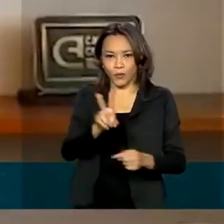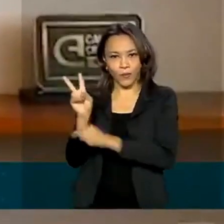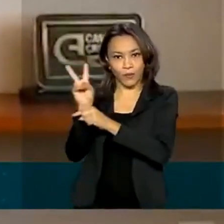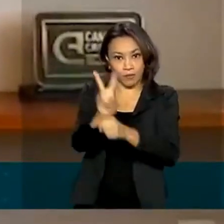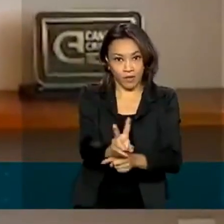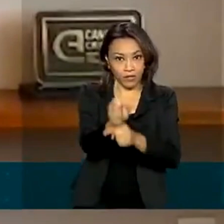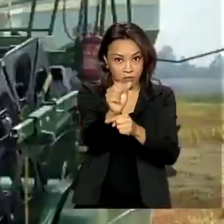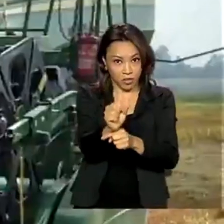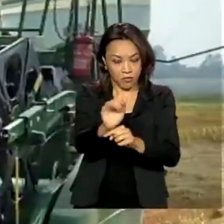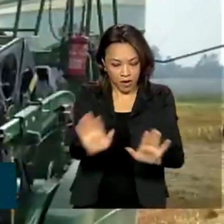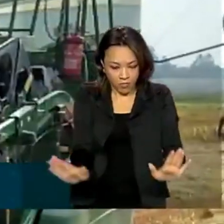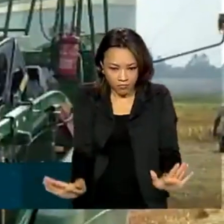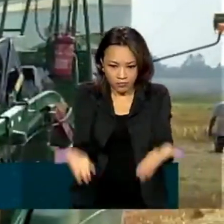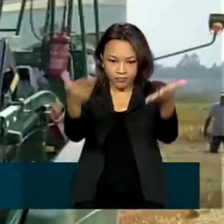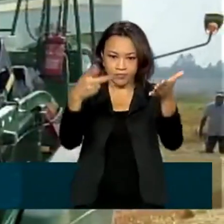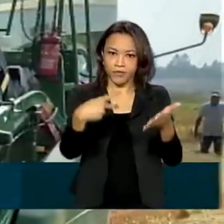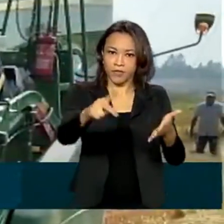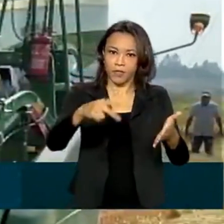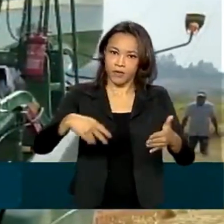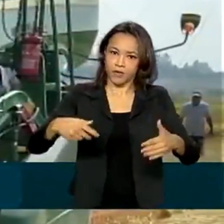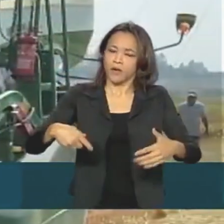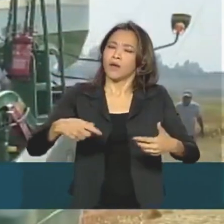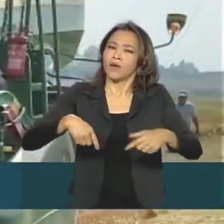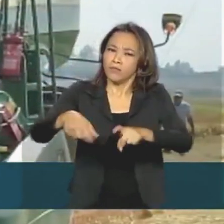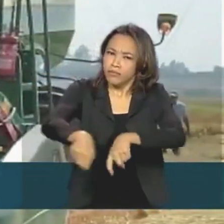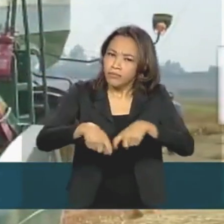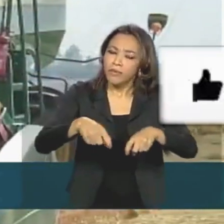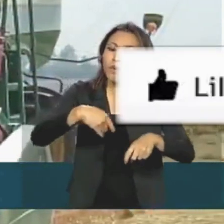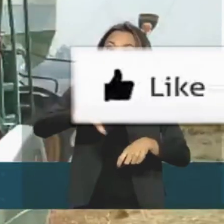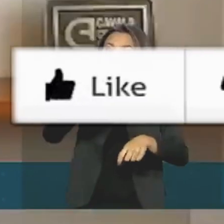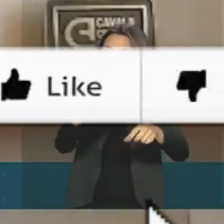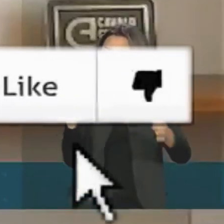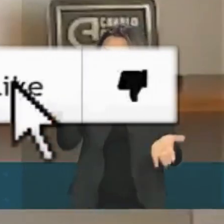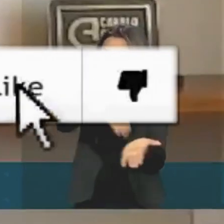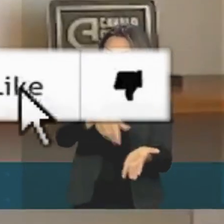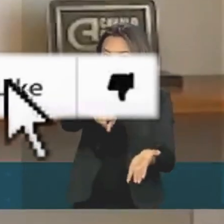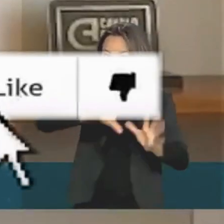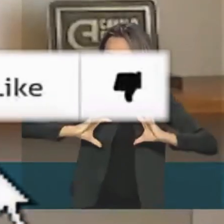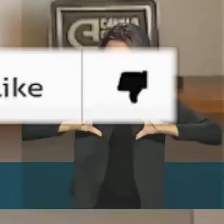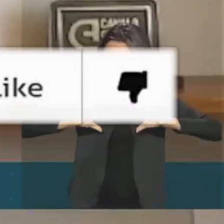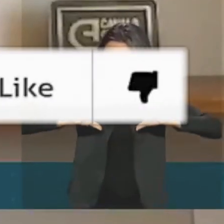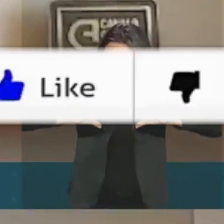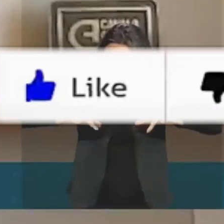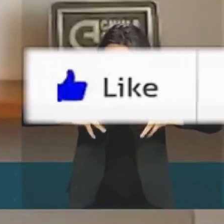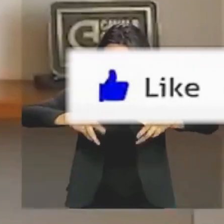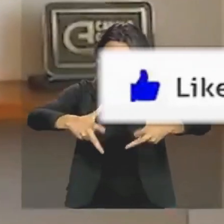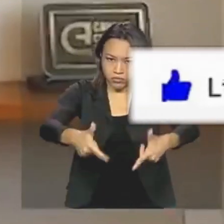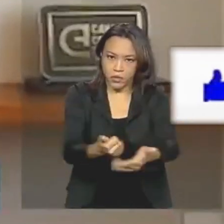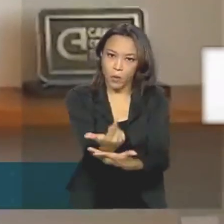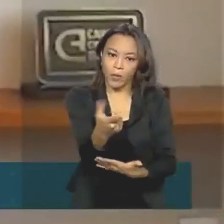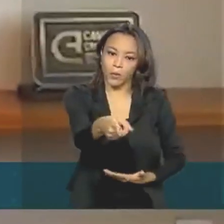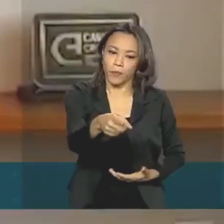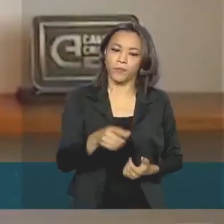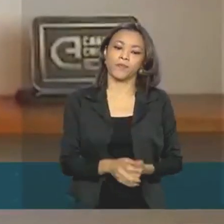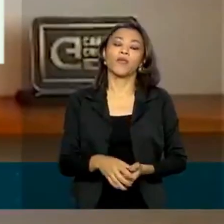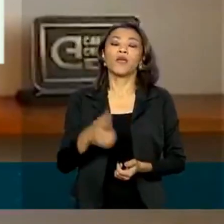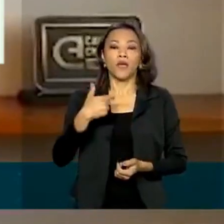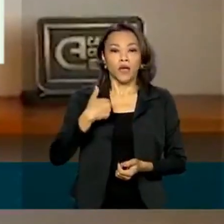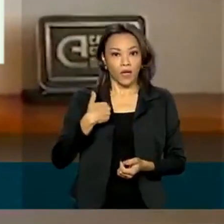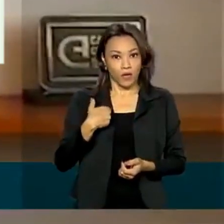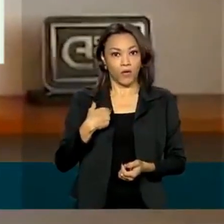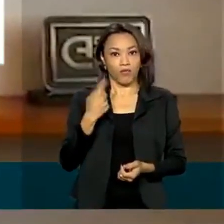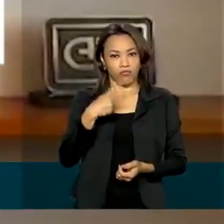desenvolver a produção. A última aquisição foi uma colheitadeira. Ultimamente comprei uma ceifa,